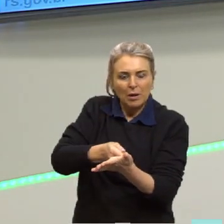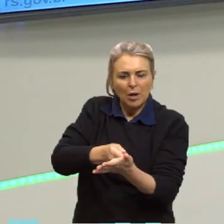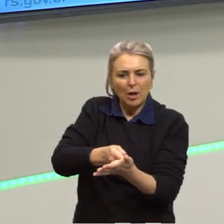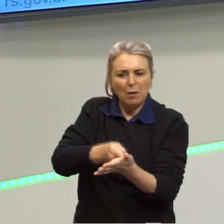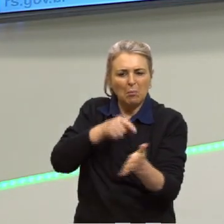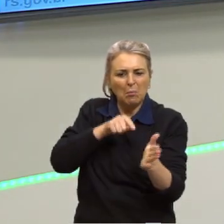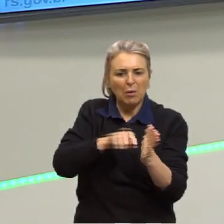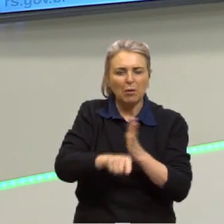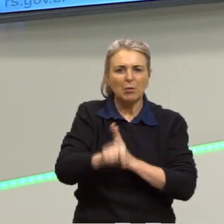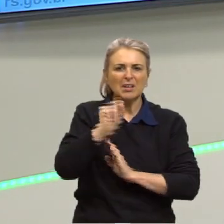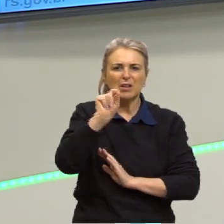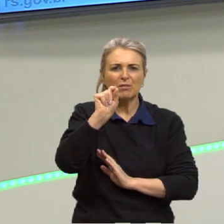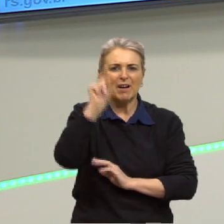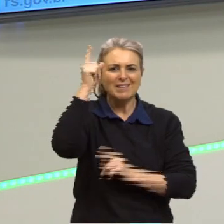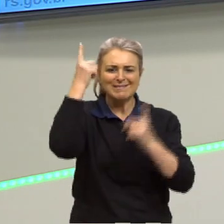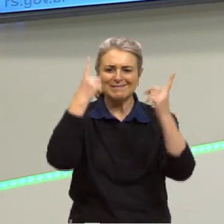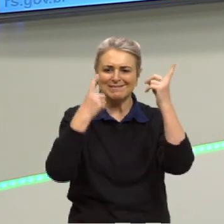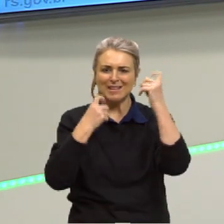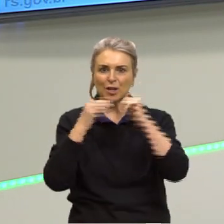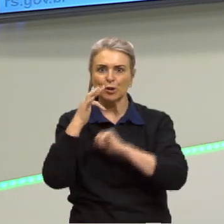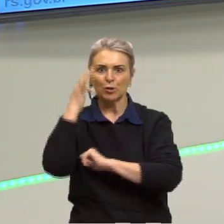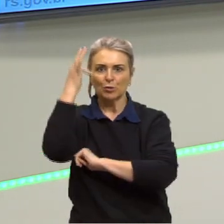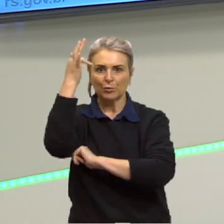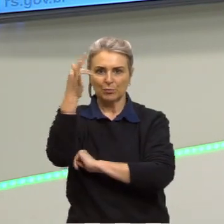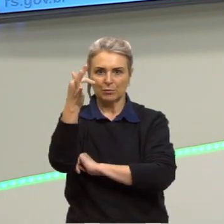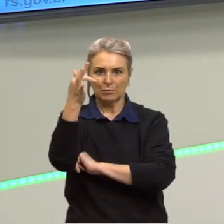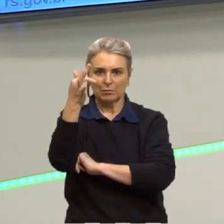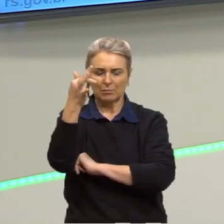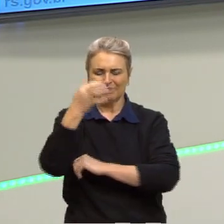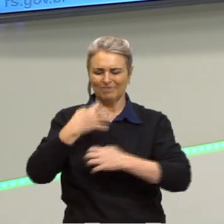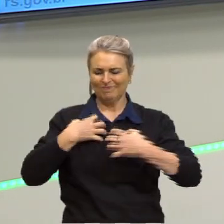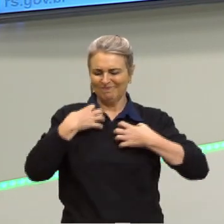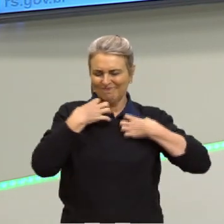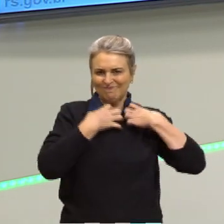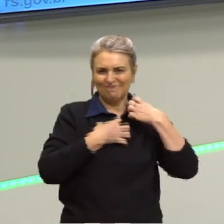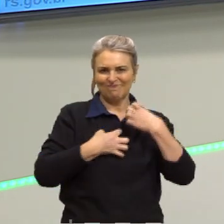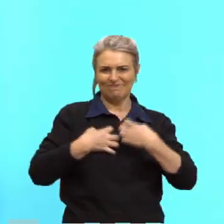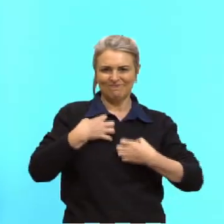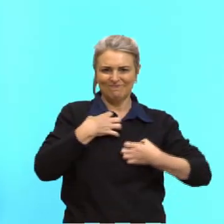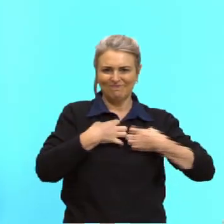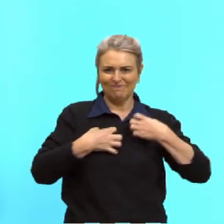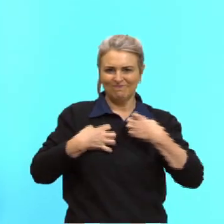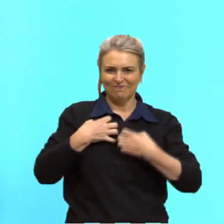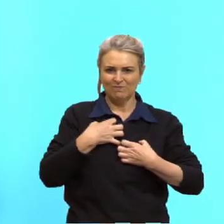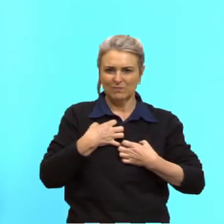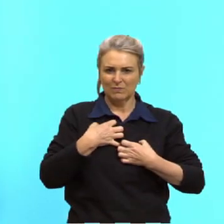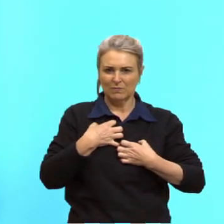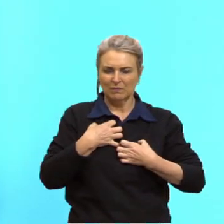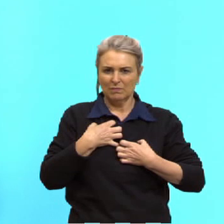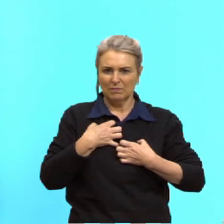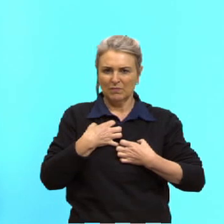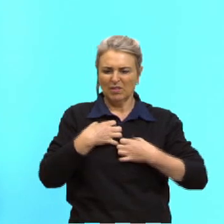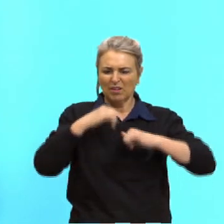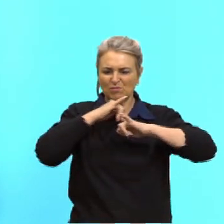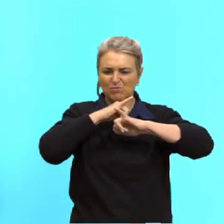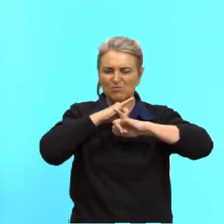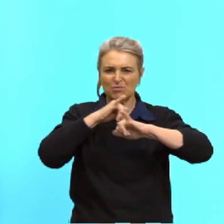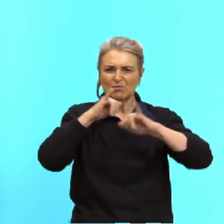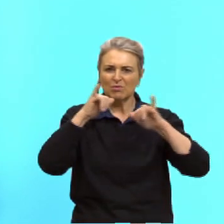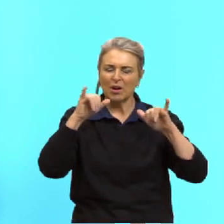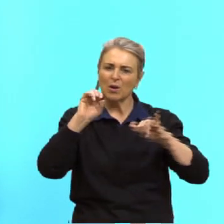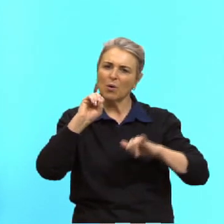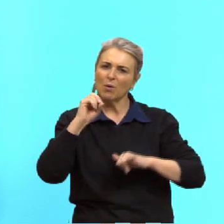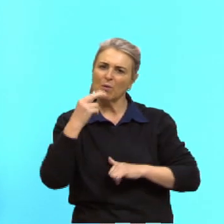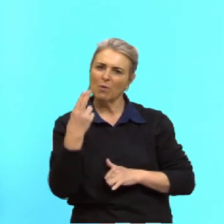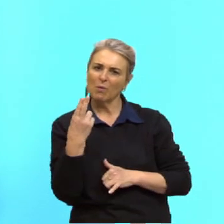é o que traz essa inquietação? A inquietação está em divulgar ou está